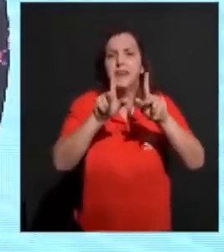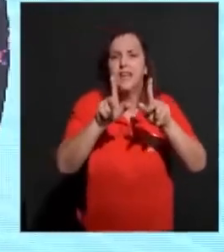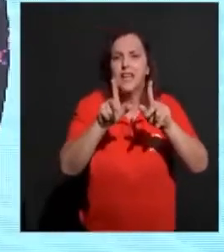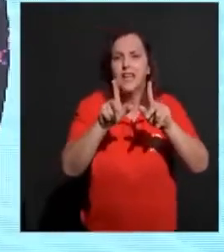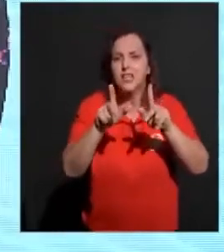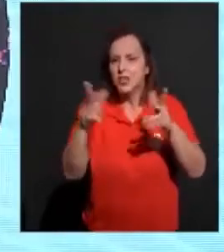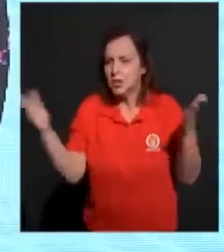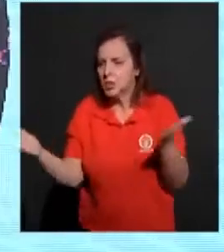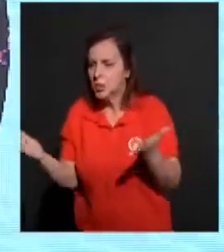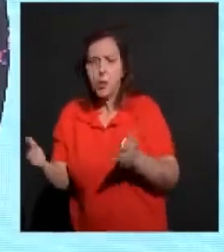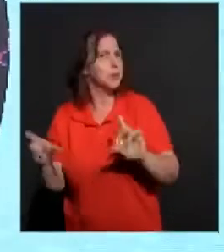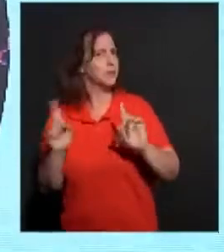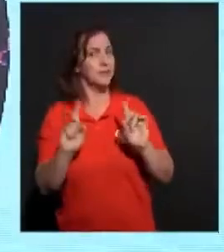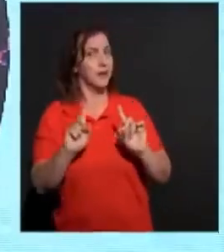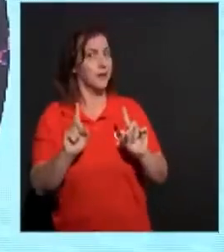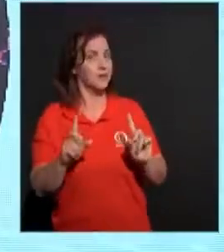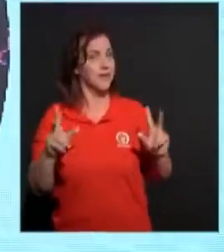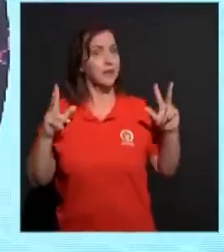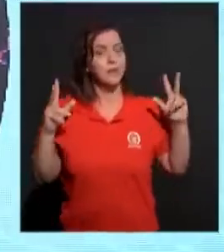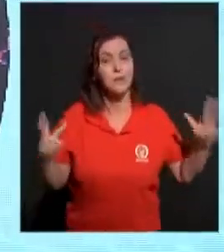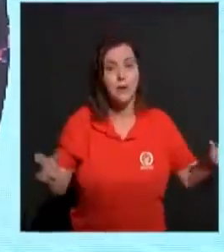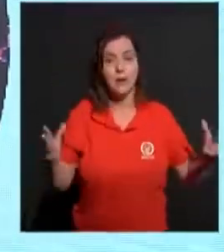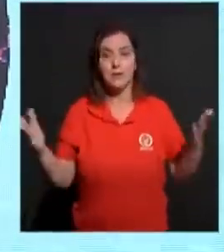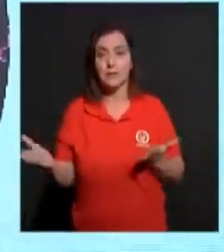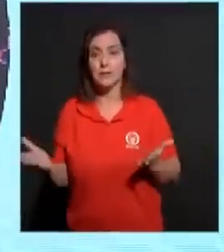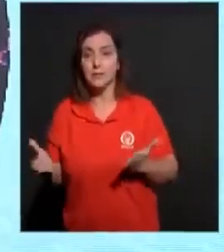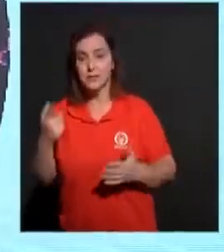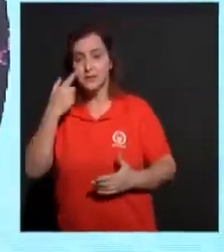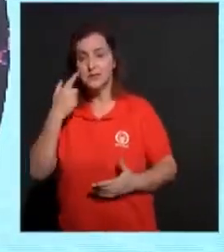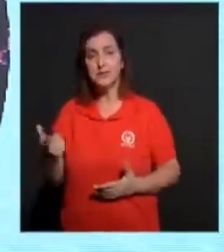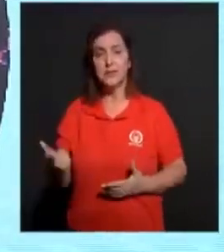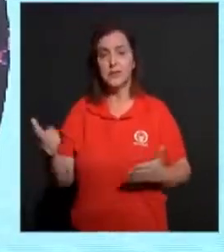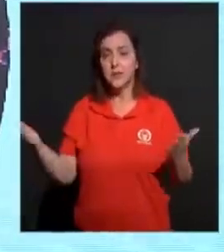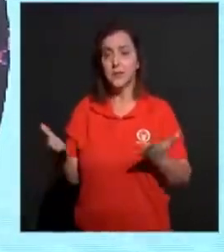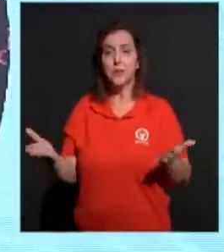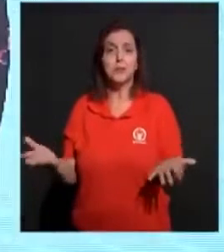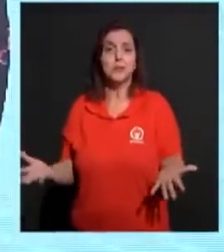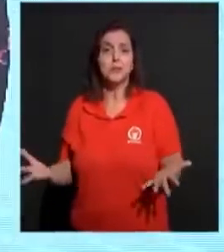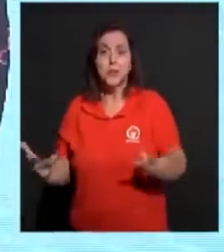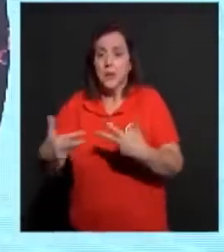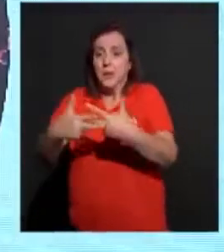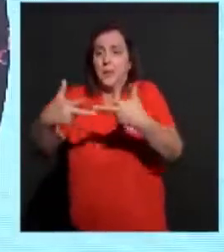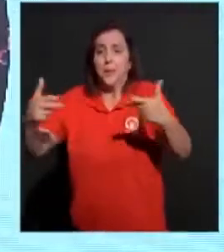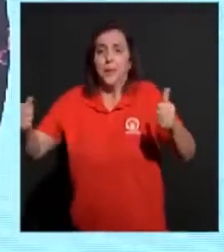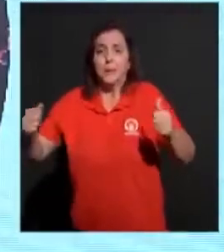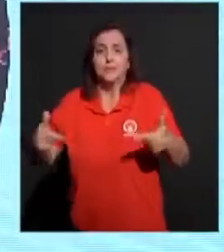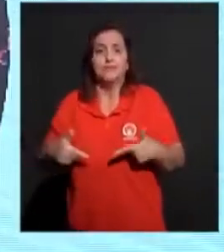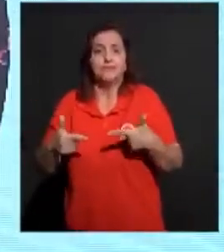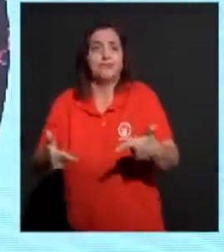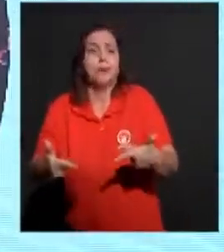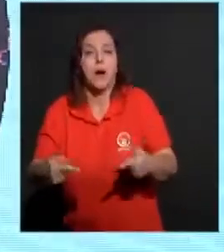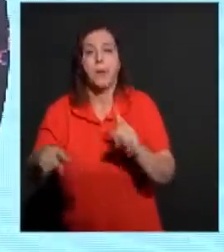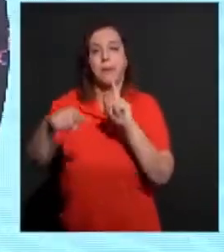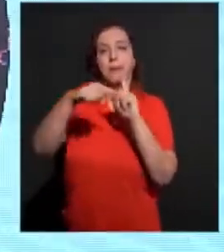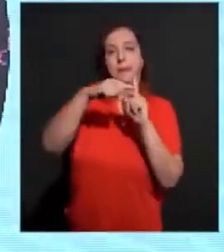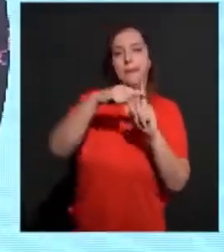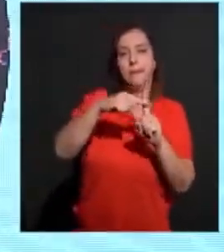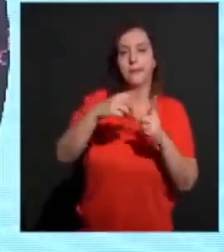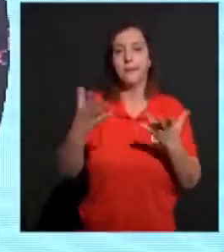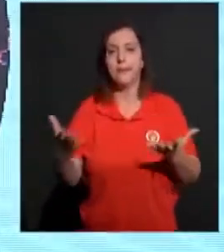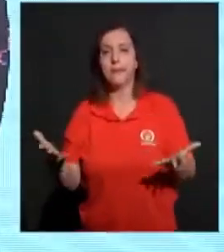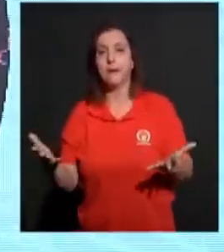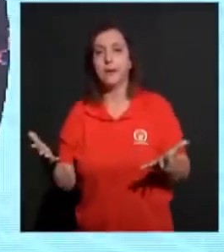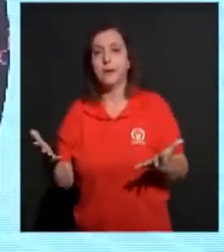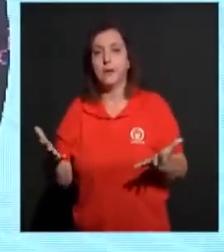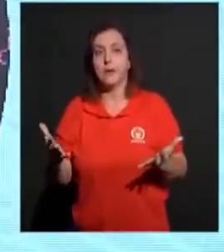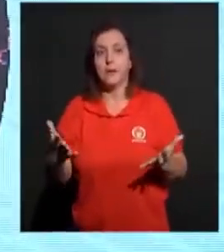tempos. Por que eu estou dizendo isso? Hoje nós vemos tantas coisas. Tantas ações. Tantas coisas até mesmo positivas. Mas que